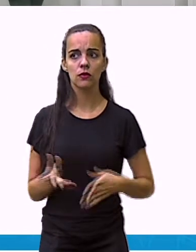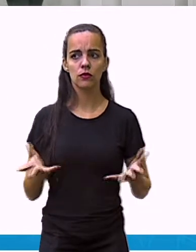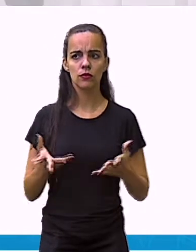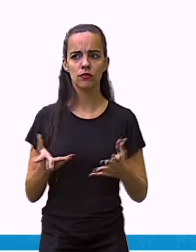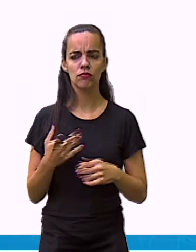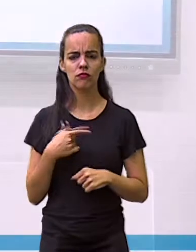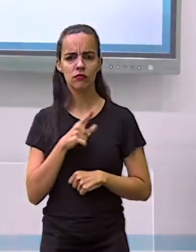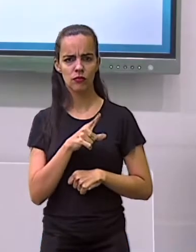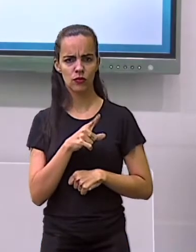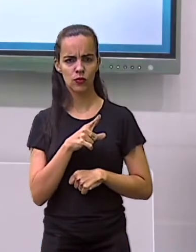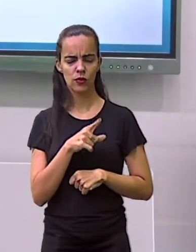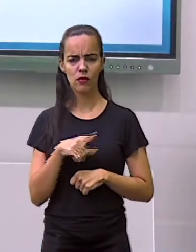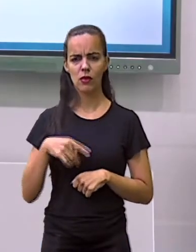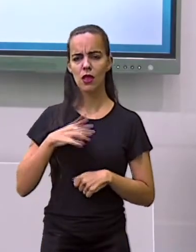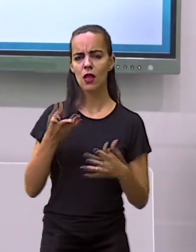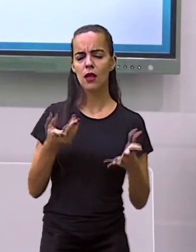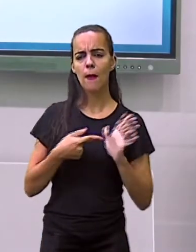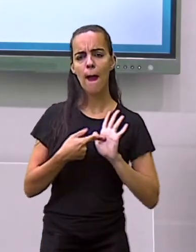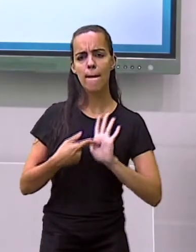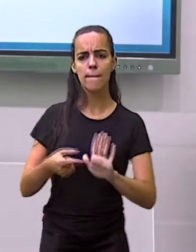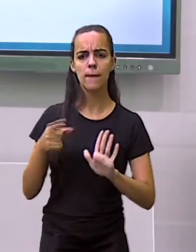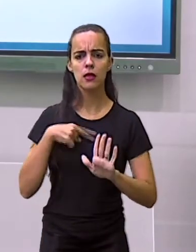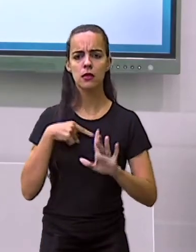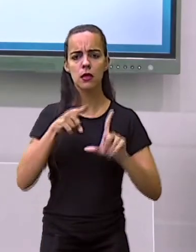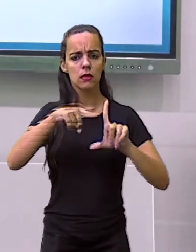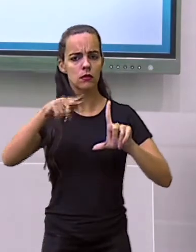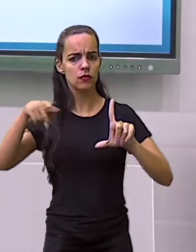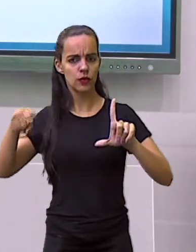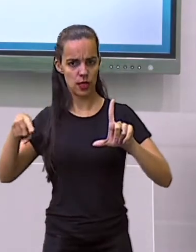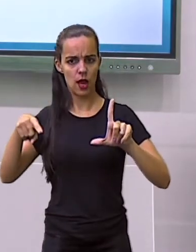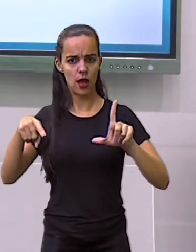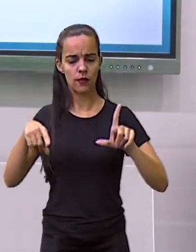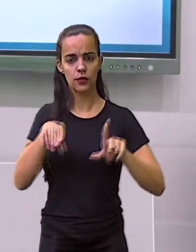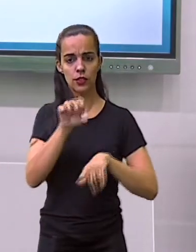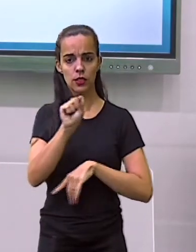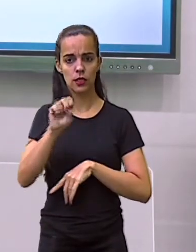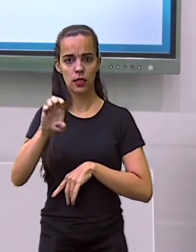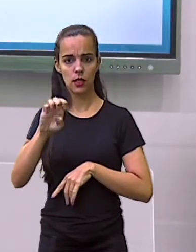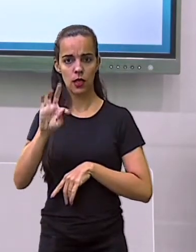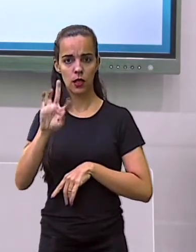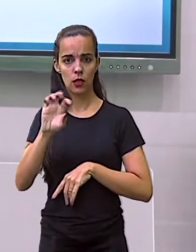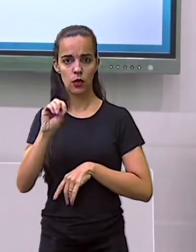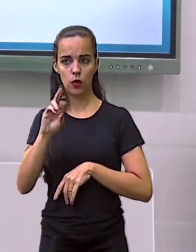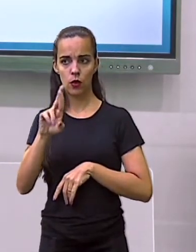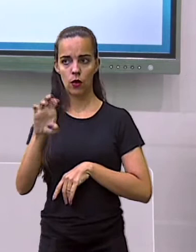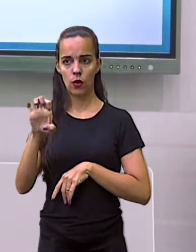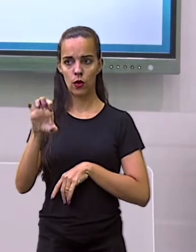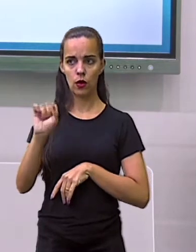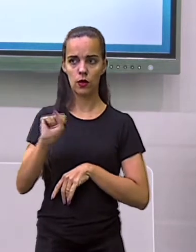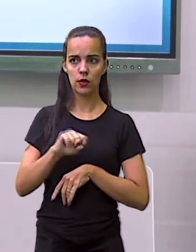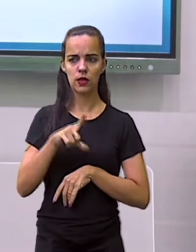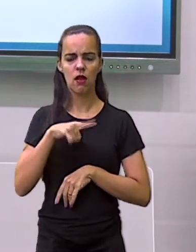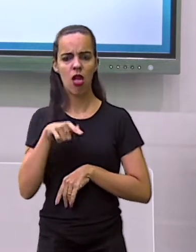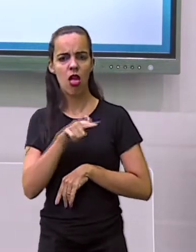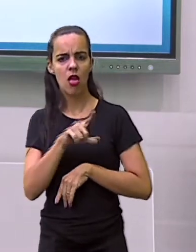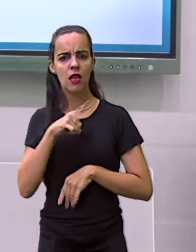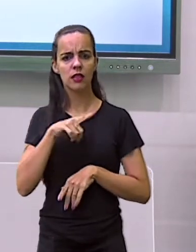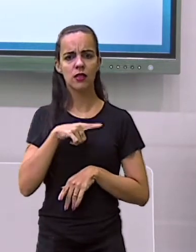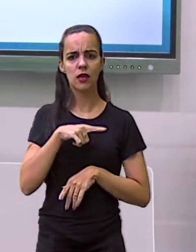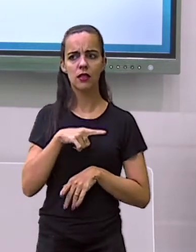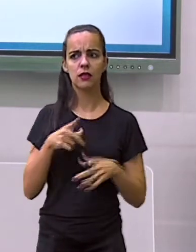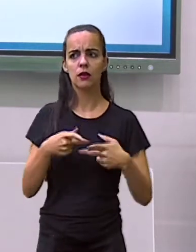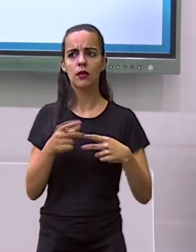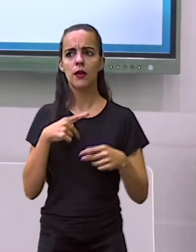Gráficos de setores. Também é um gráfico muito conhecido. Costumamos ver esses gráficos em